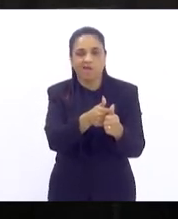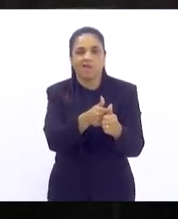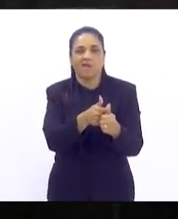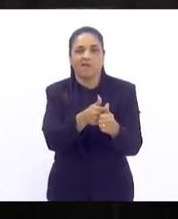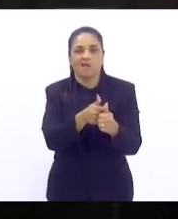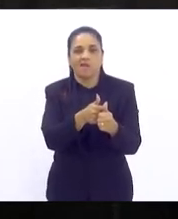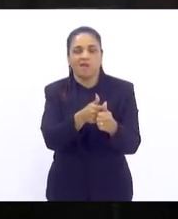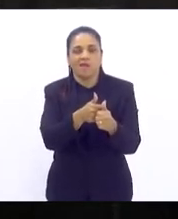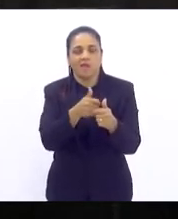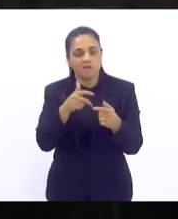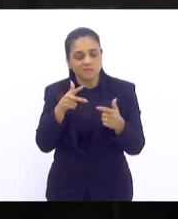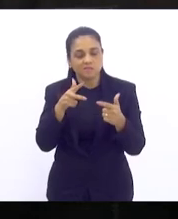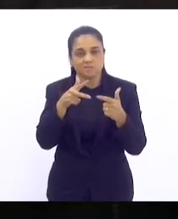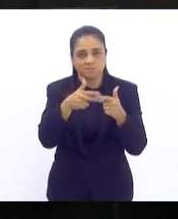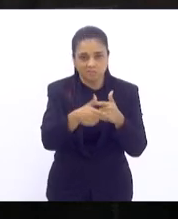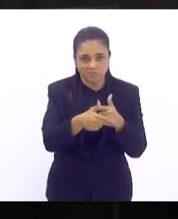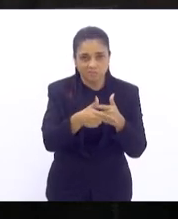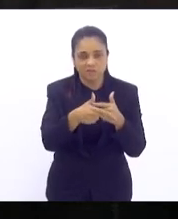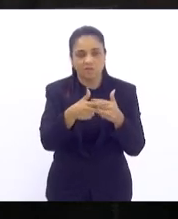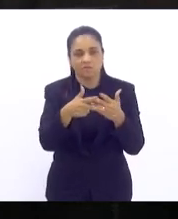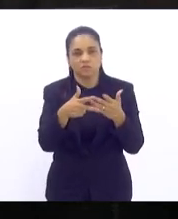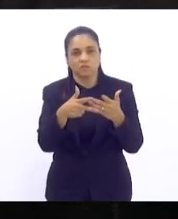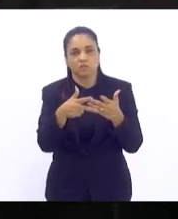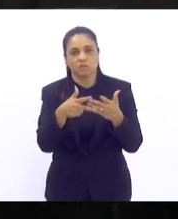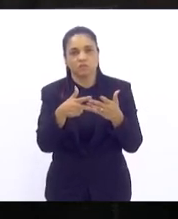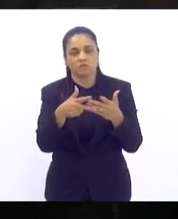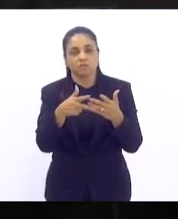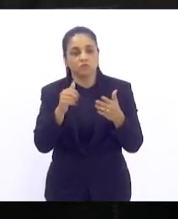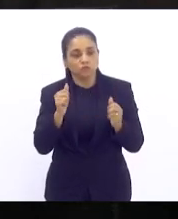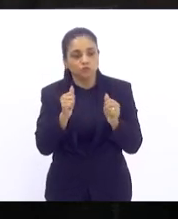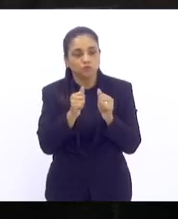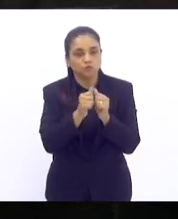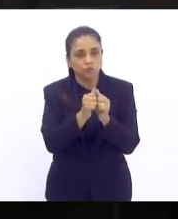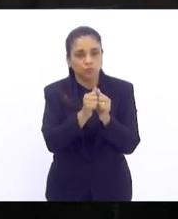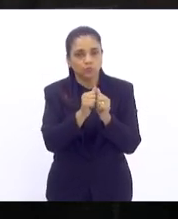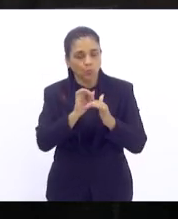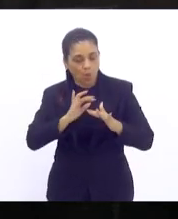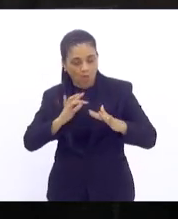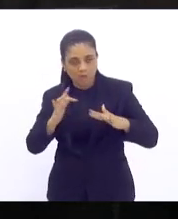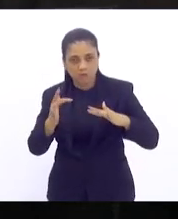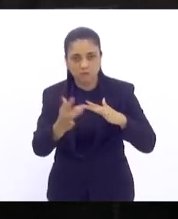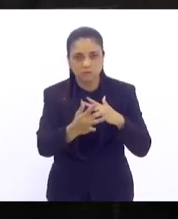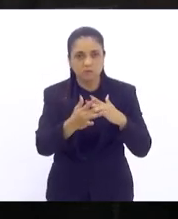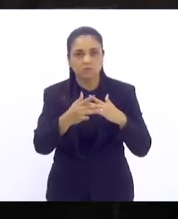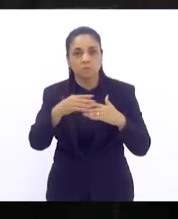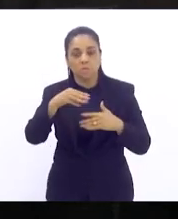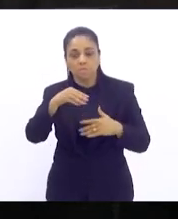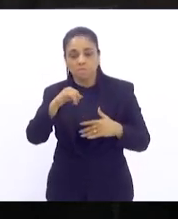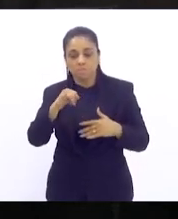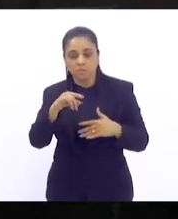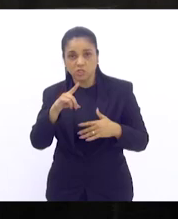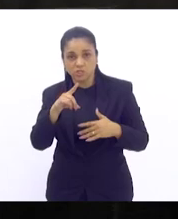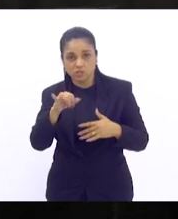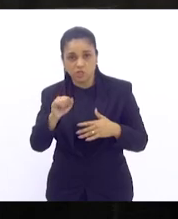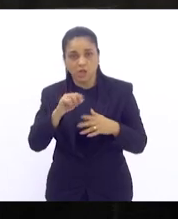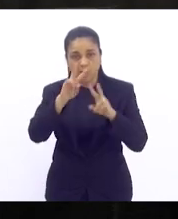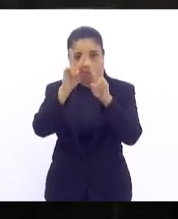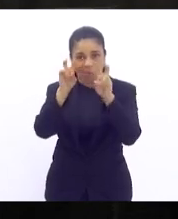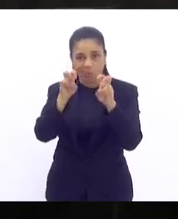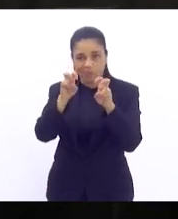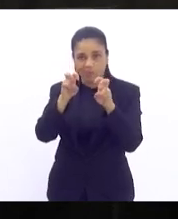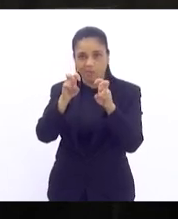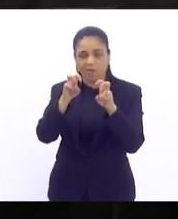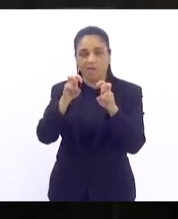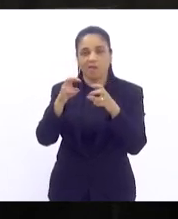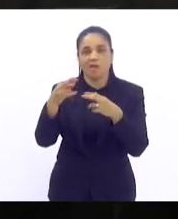junto a mídia relacionadas ao tema do racismo religioso e quando